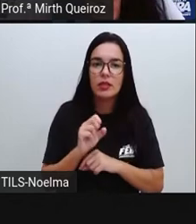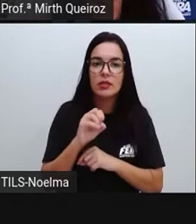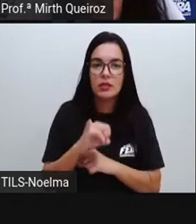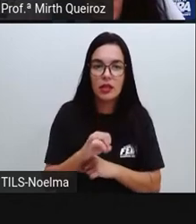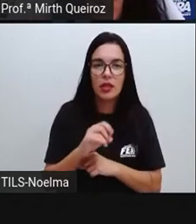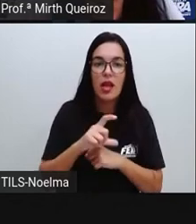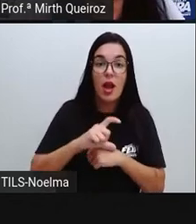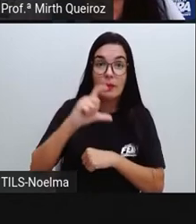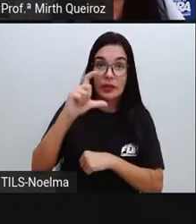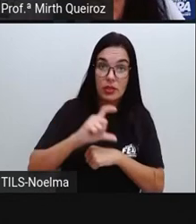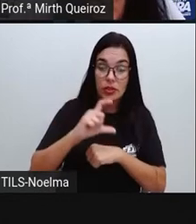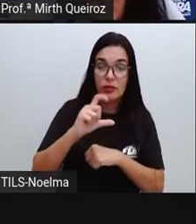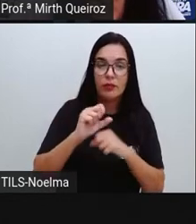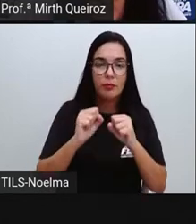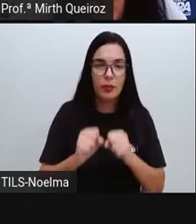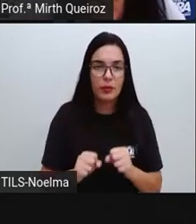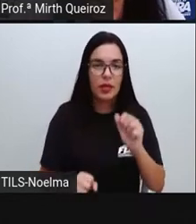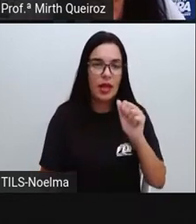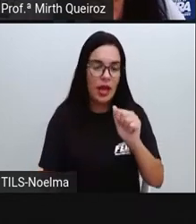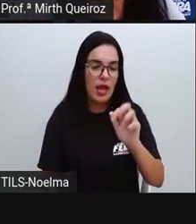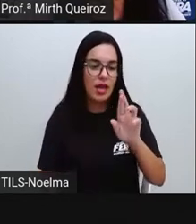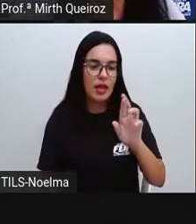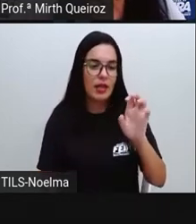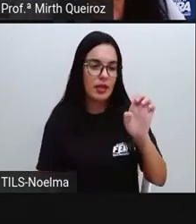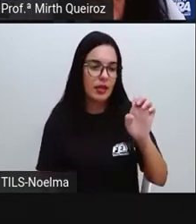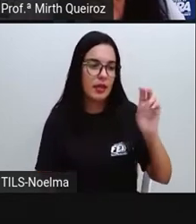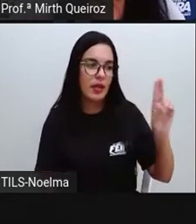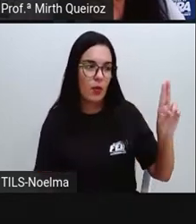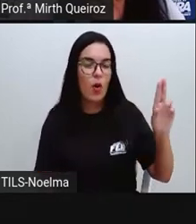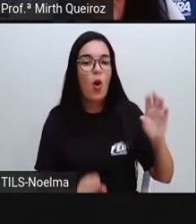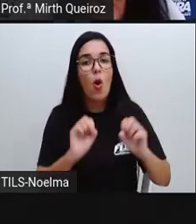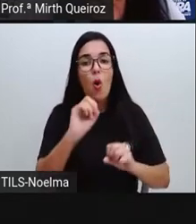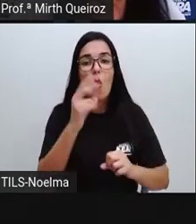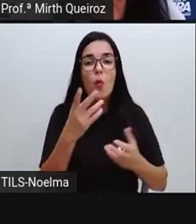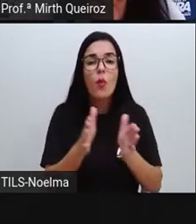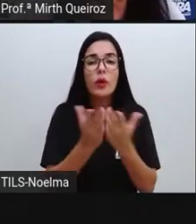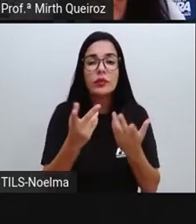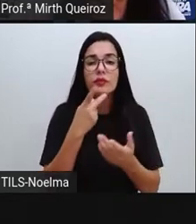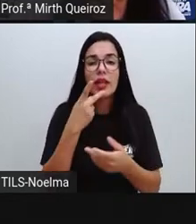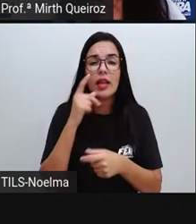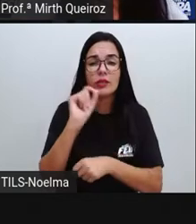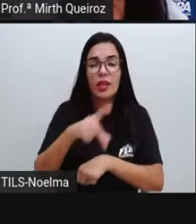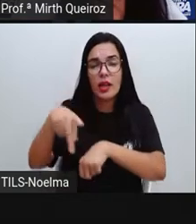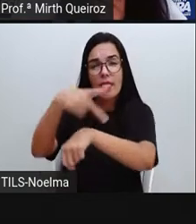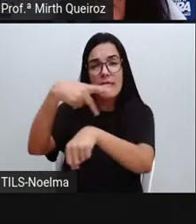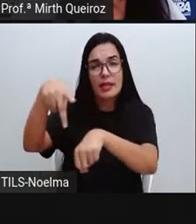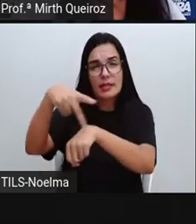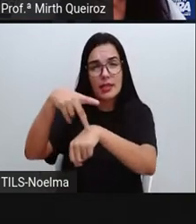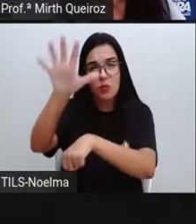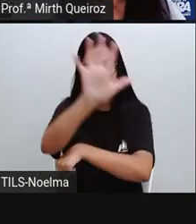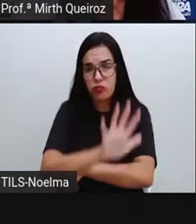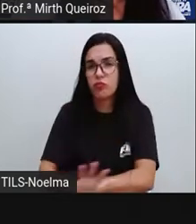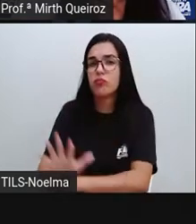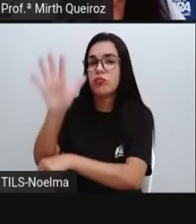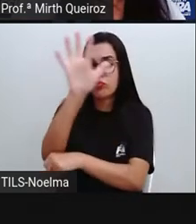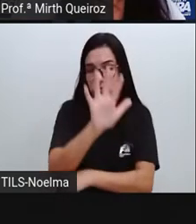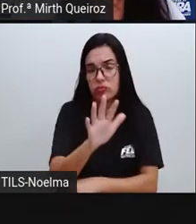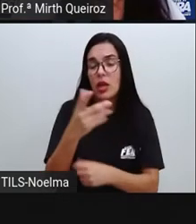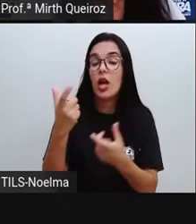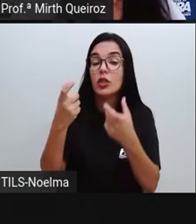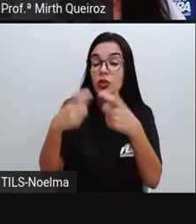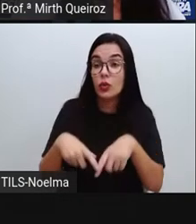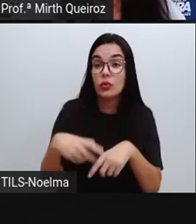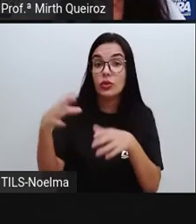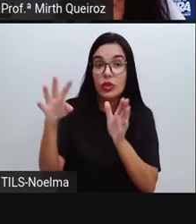ou em outra situação, que é quando nós tivermos, indicar uma procedência, né?